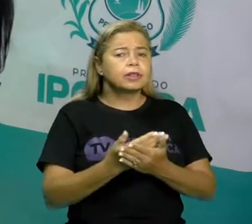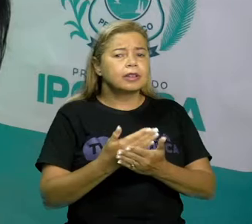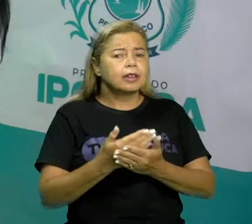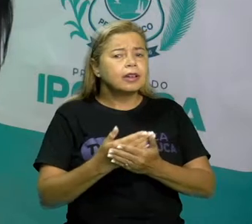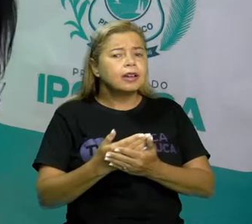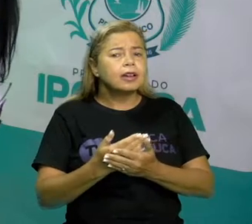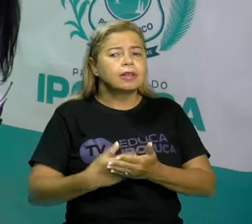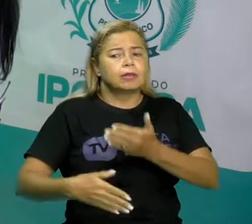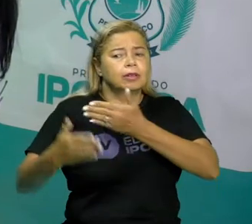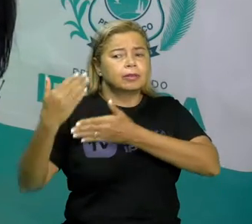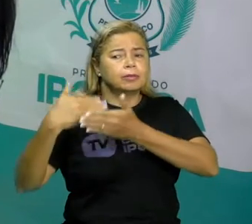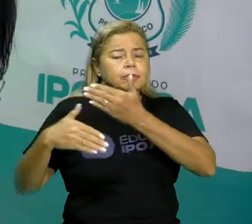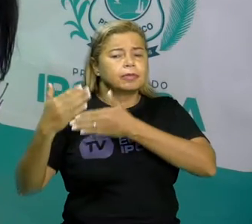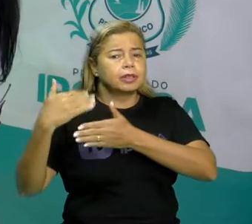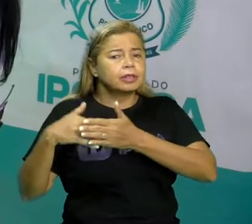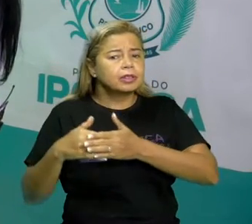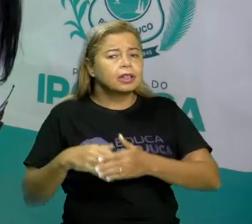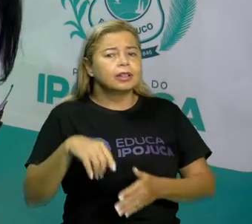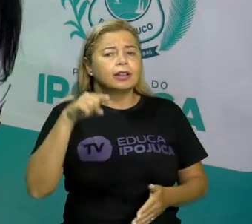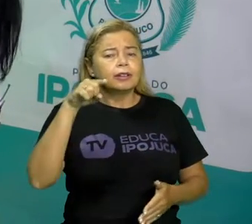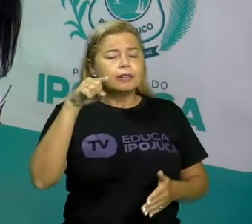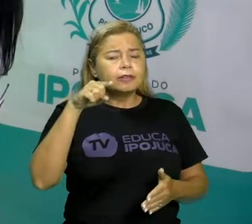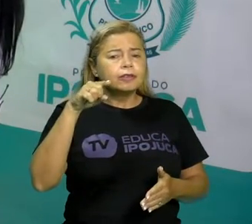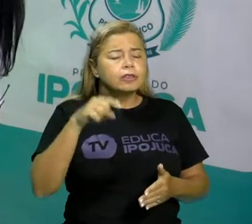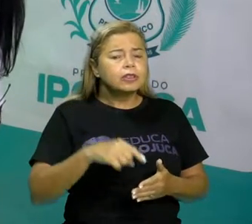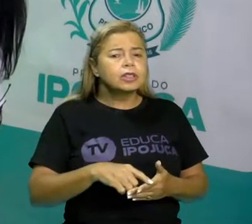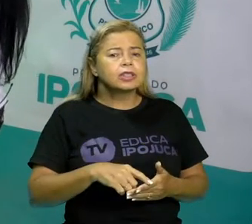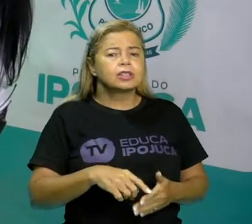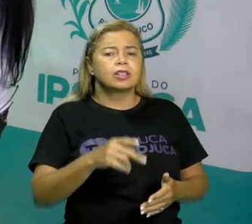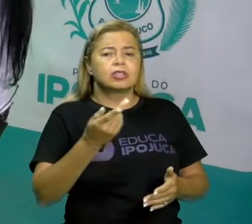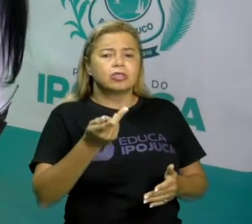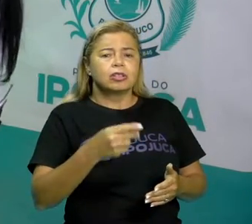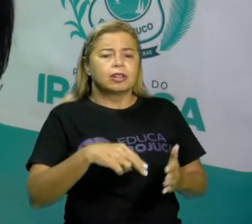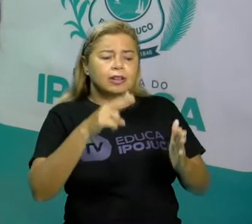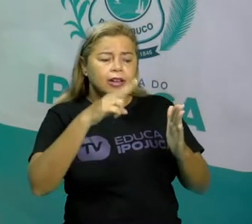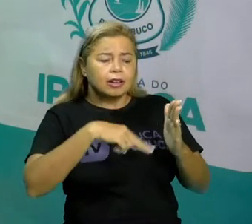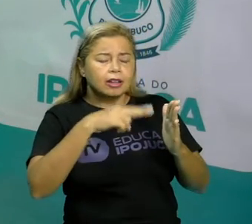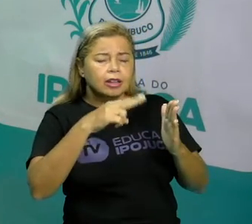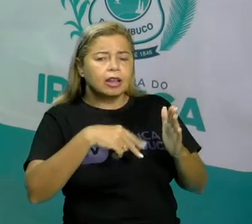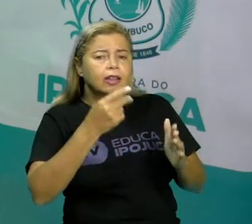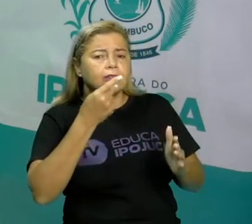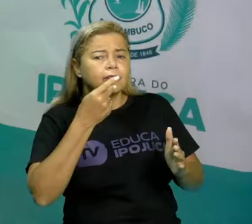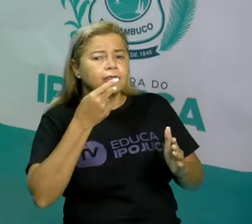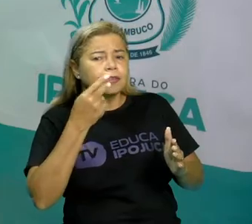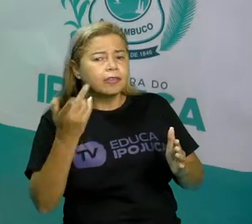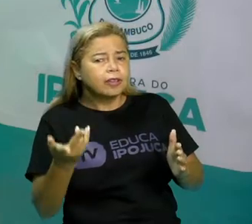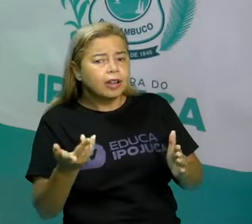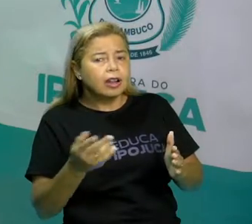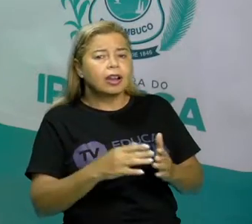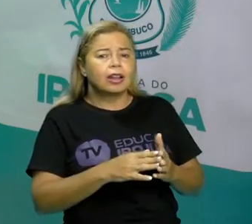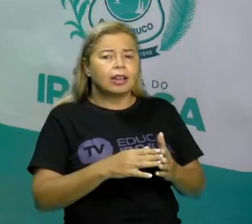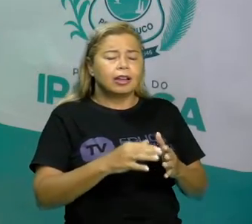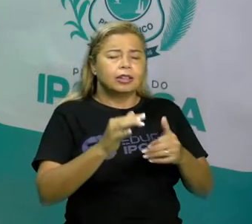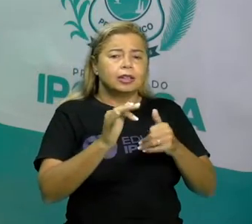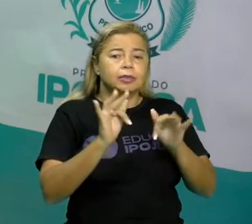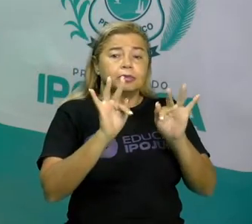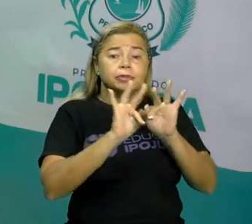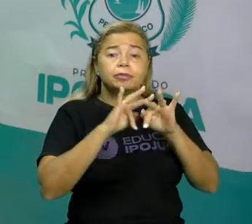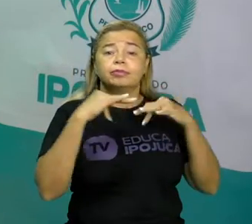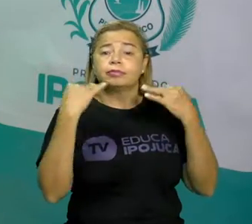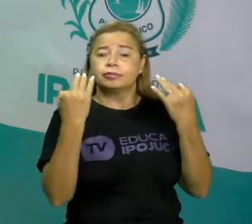vocês lerem, falar o texto do elefantinho para alguém? Agora você vai ler em voz alta para entender melhor